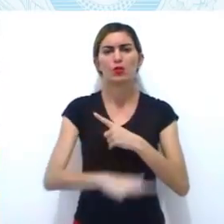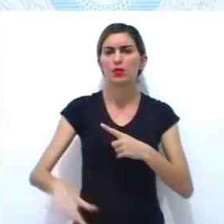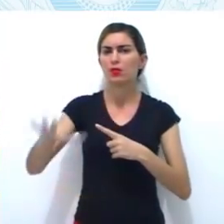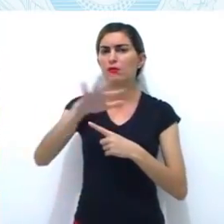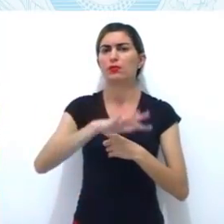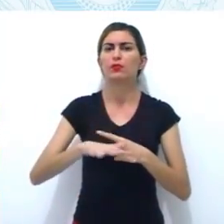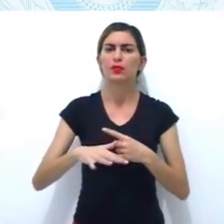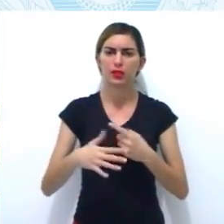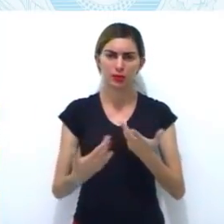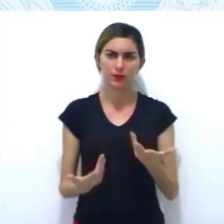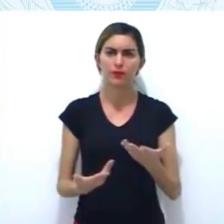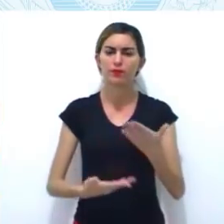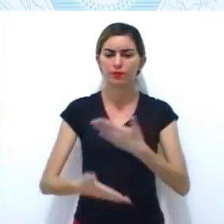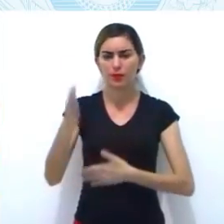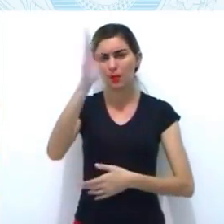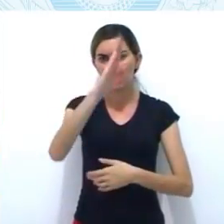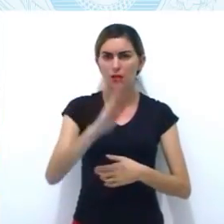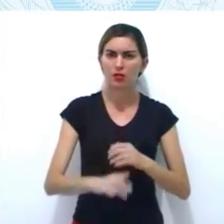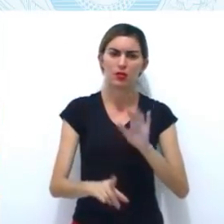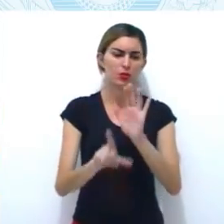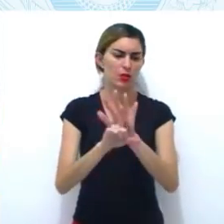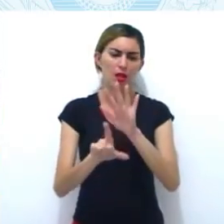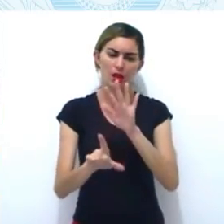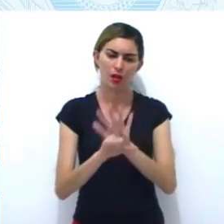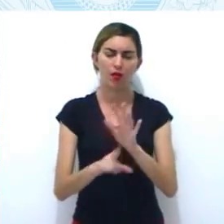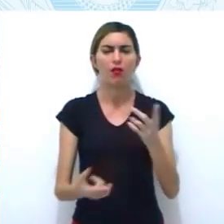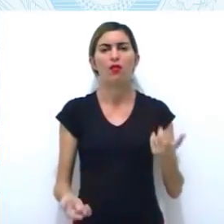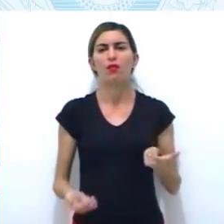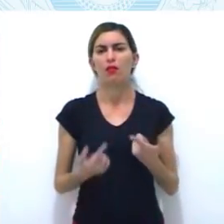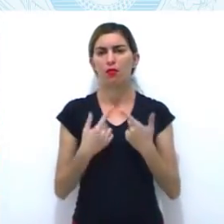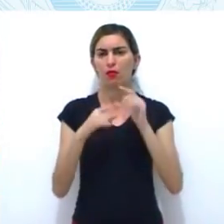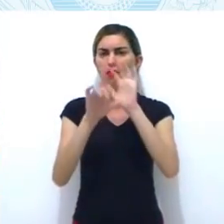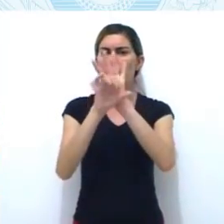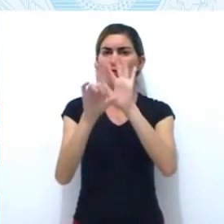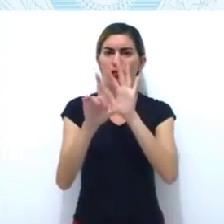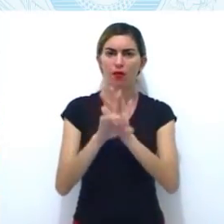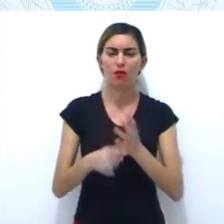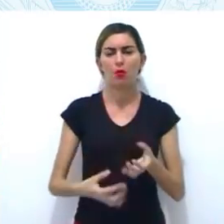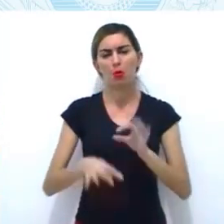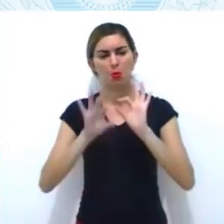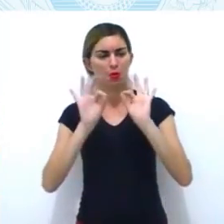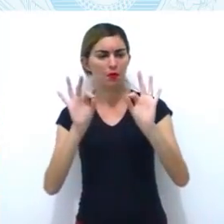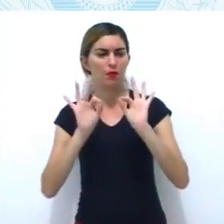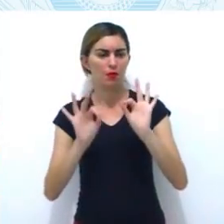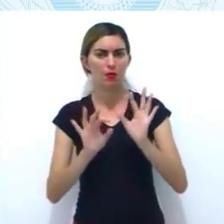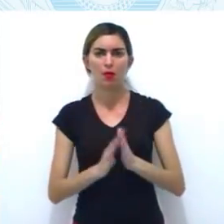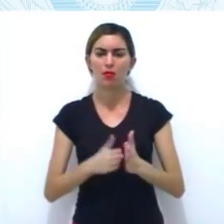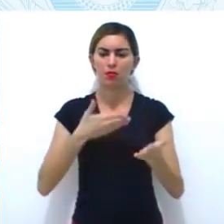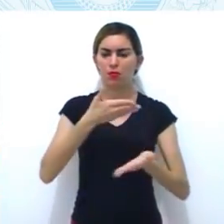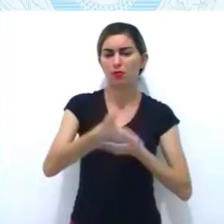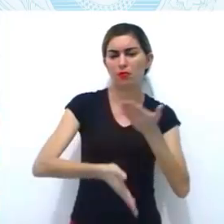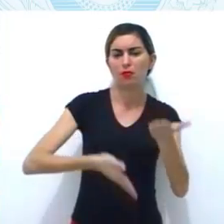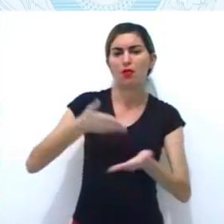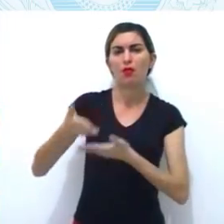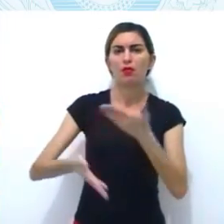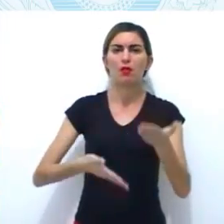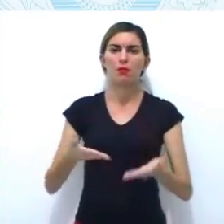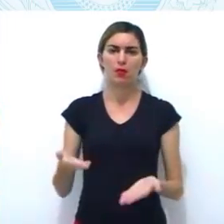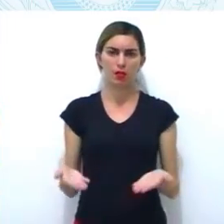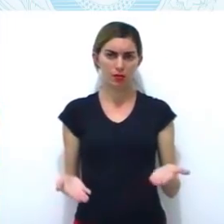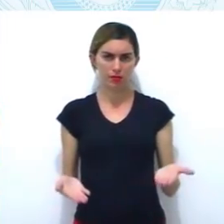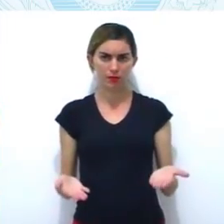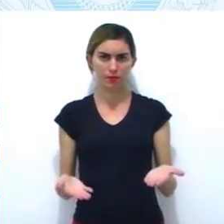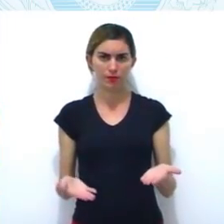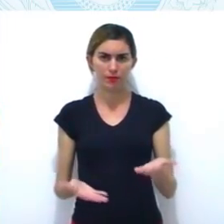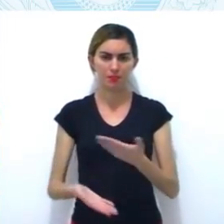brasileira em relação às leis, em relação aos privilégios, ao tratamento dado aos